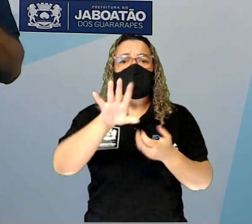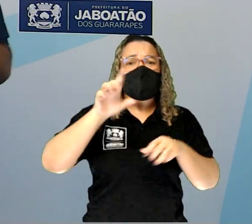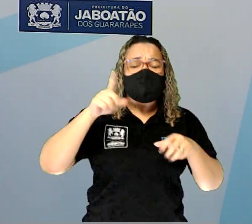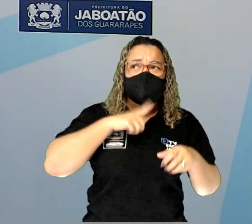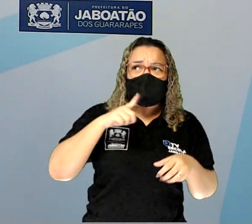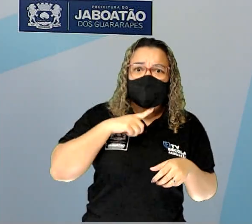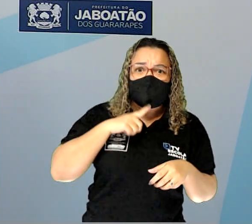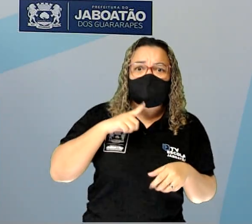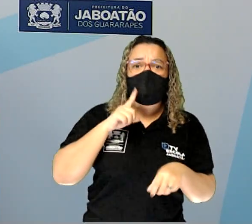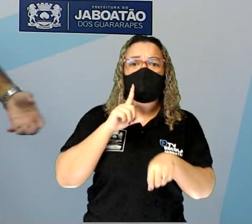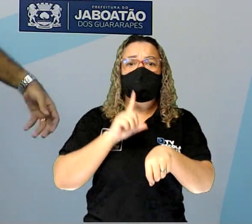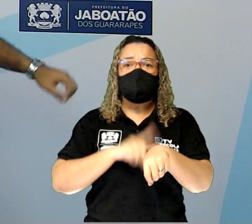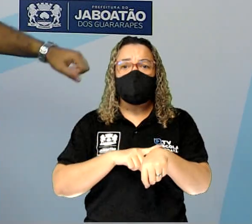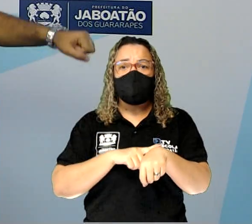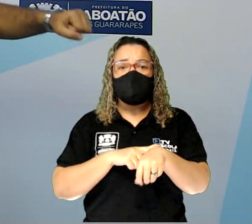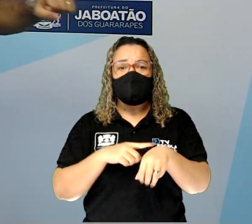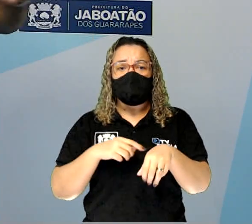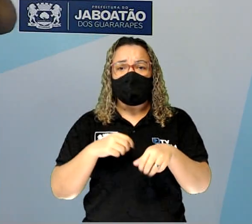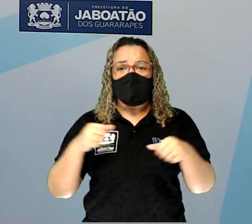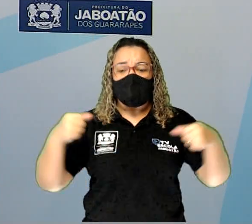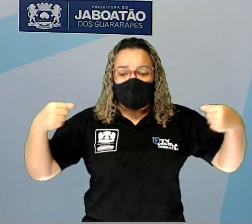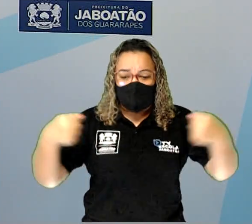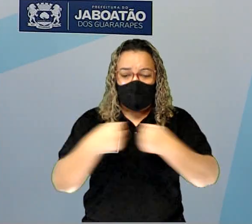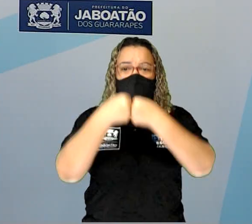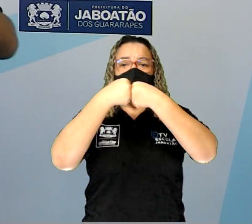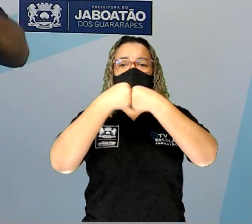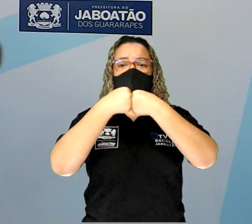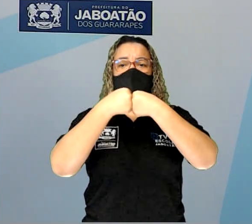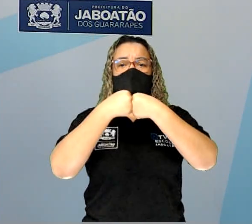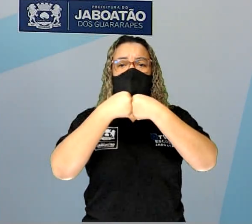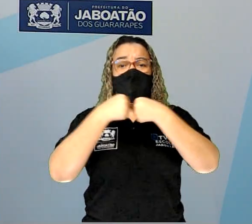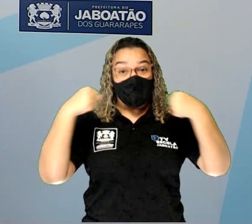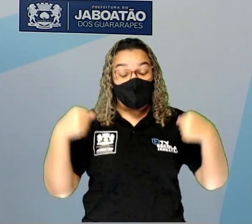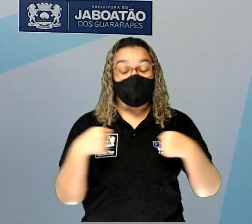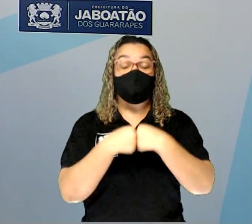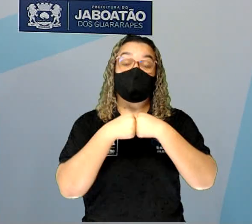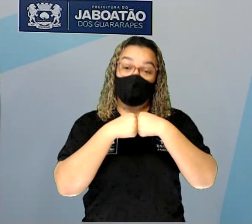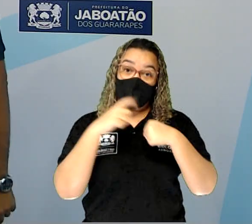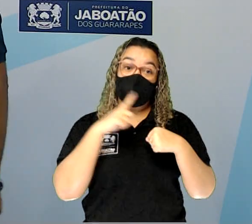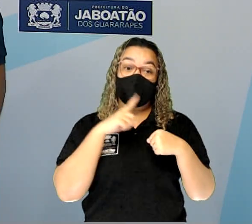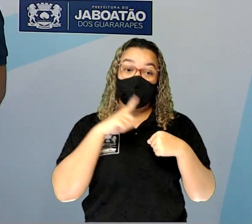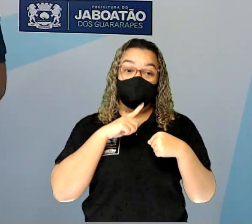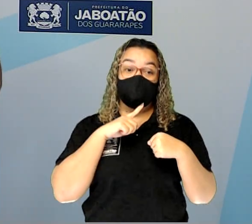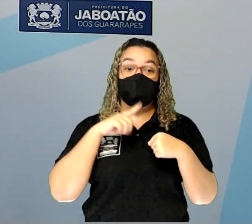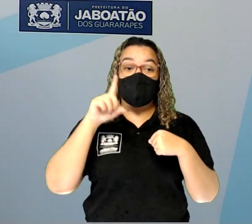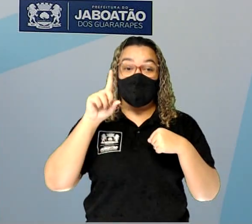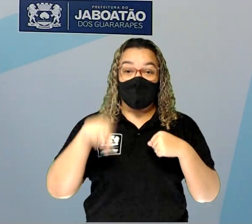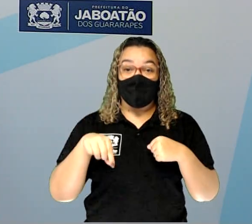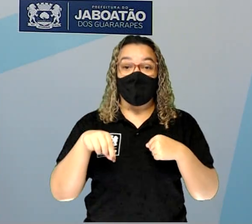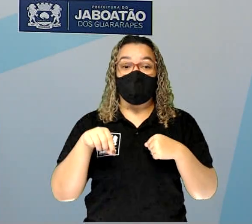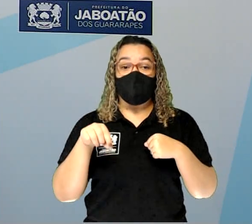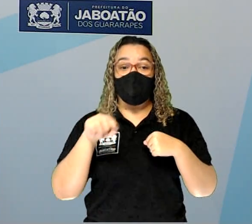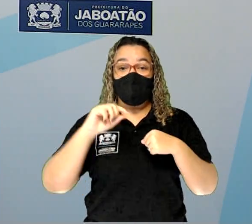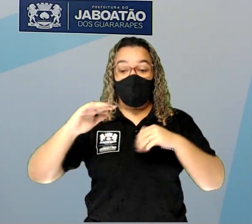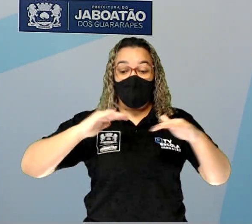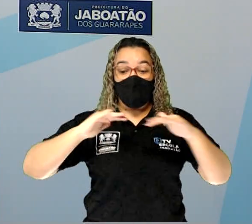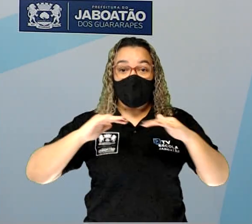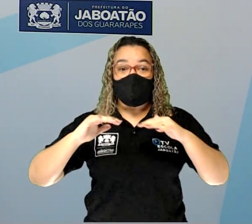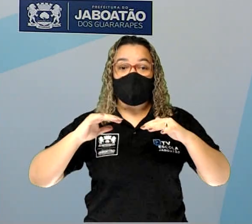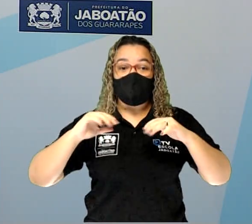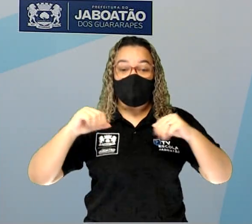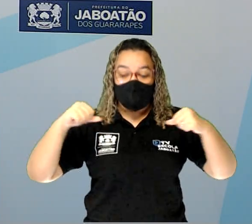blocos de rocha vão se chocar. E quando eles se chocam, nós dizemos que foi um movimento